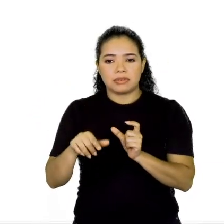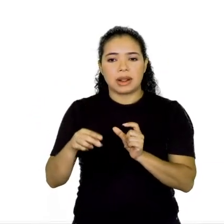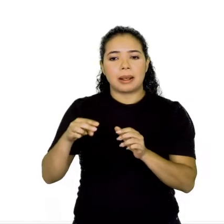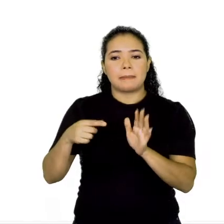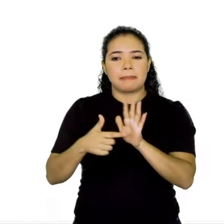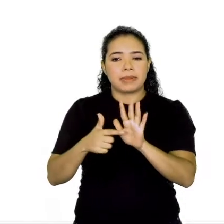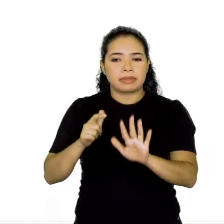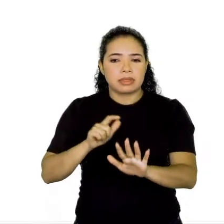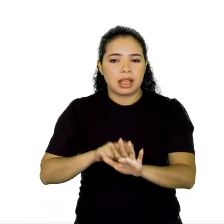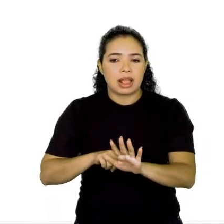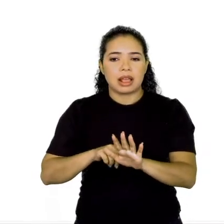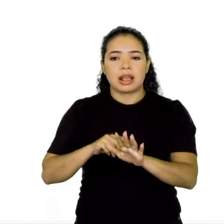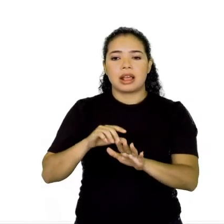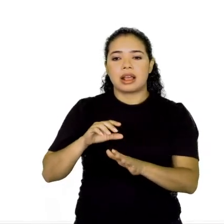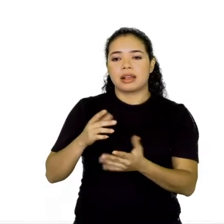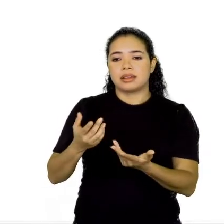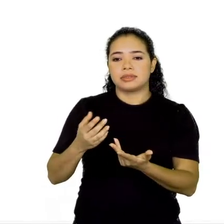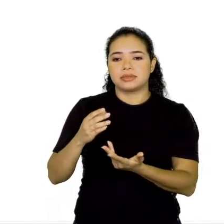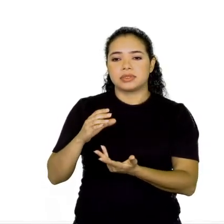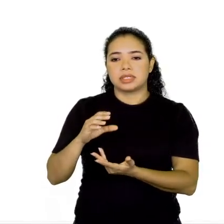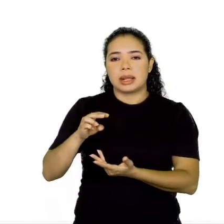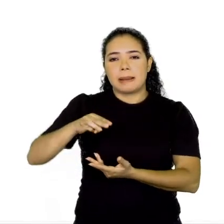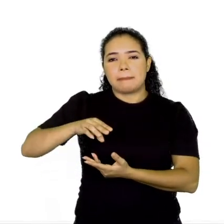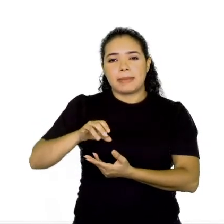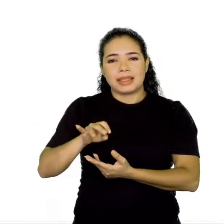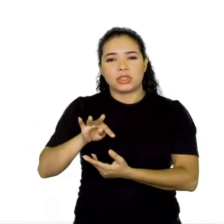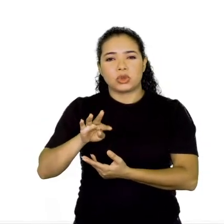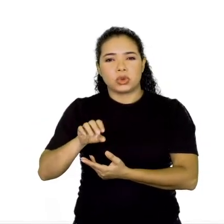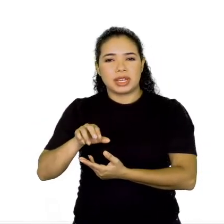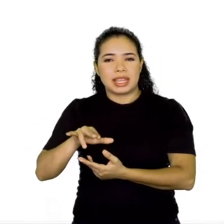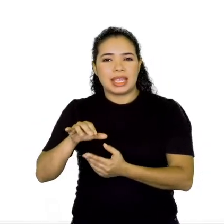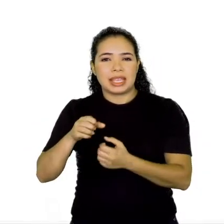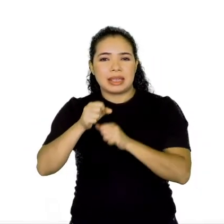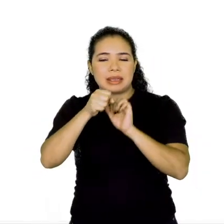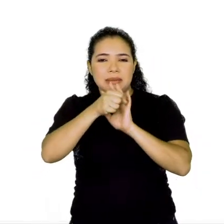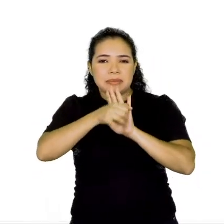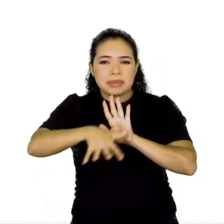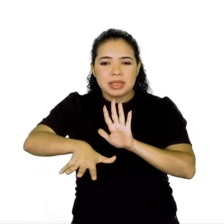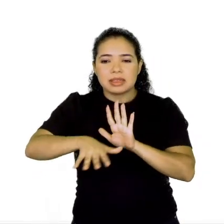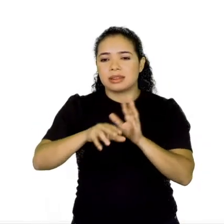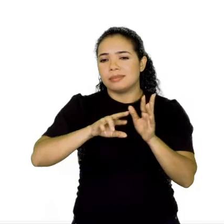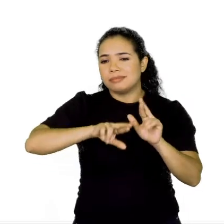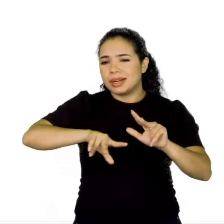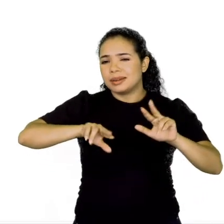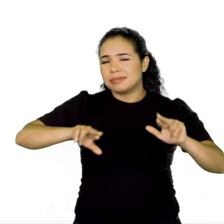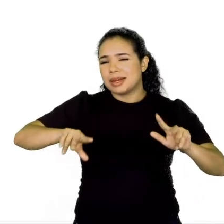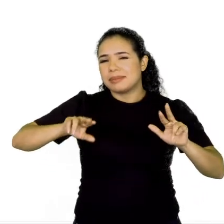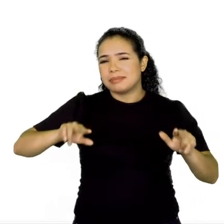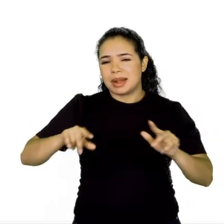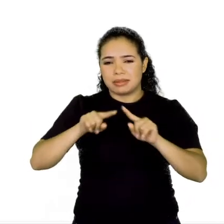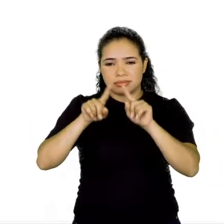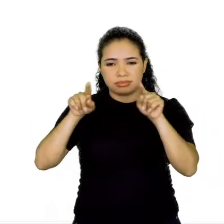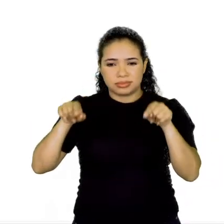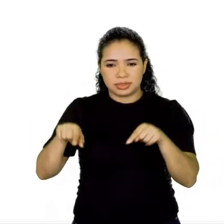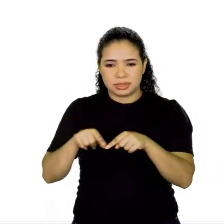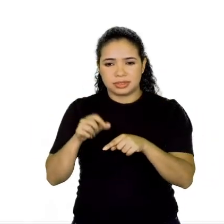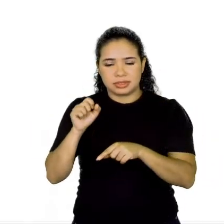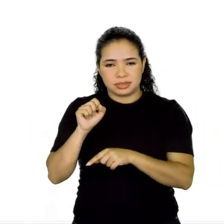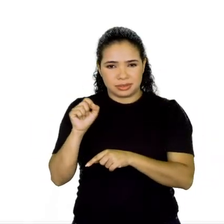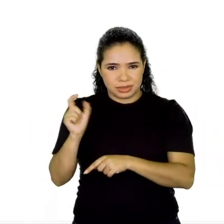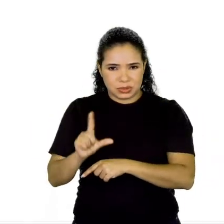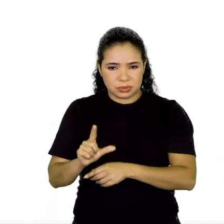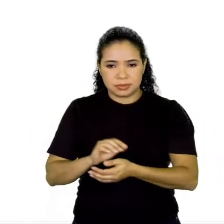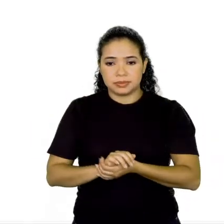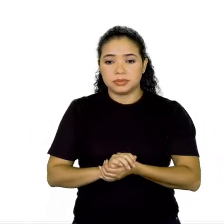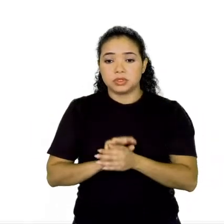mas também tem a catacrésia, a metonímia e a antonomásia, tá? O outro grupo de palavras